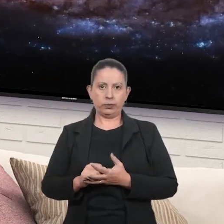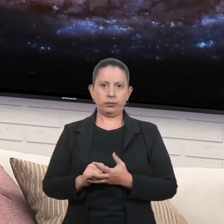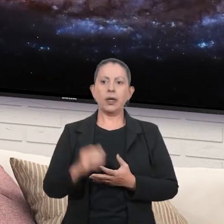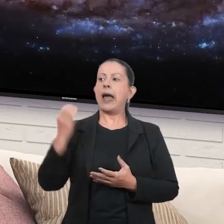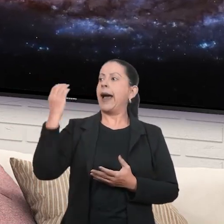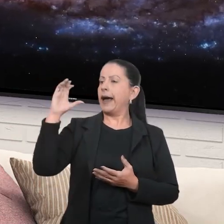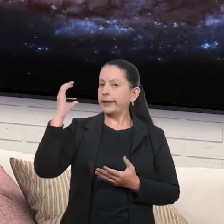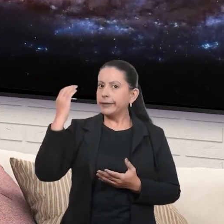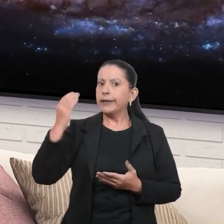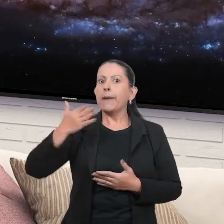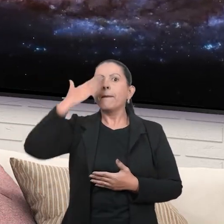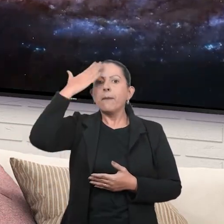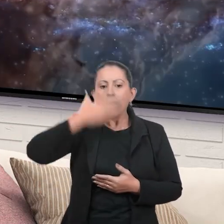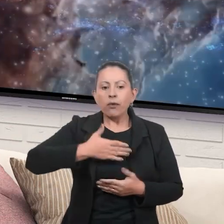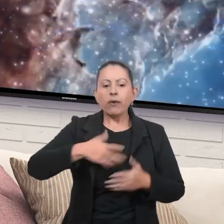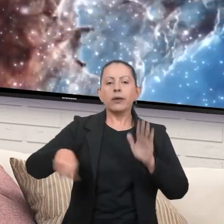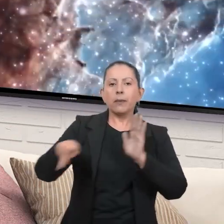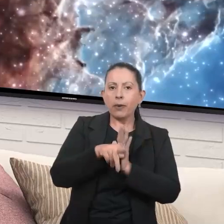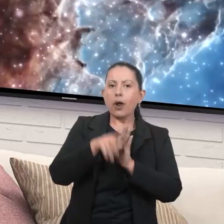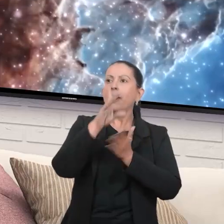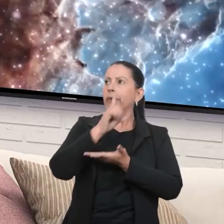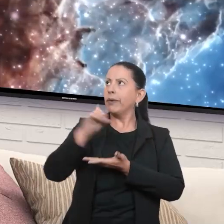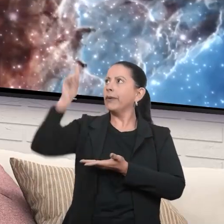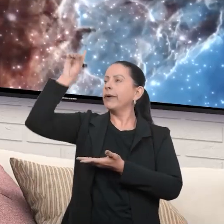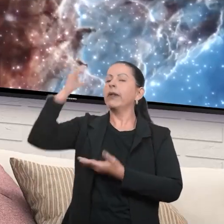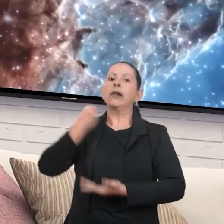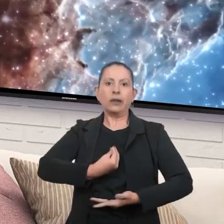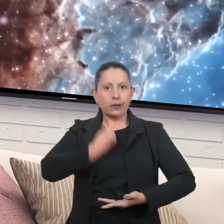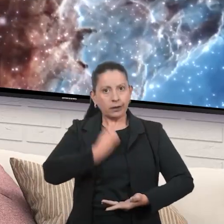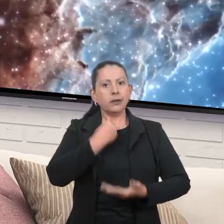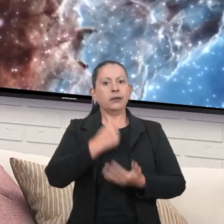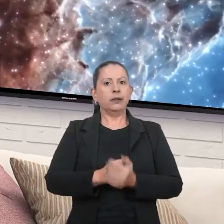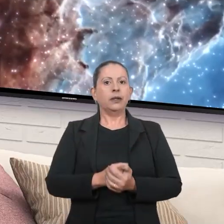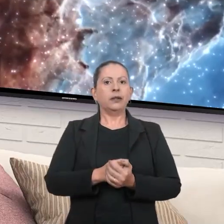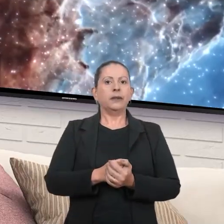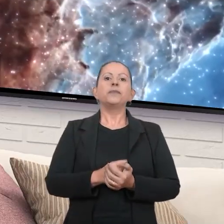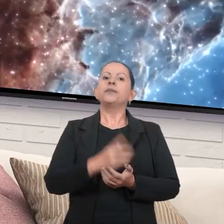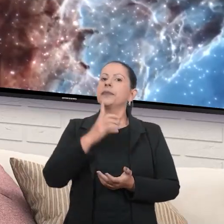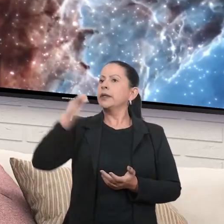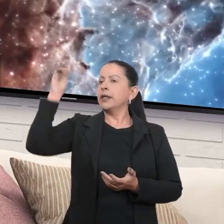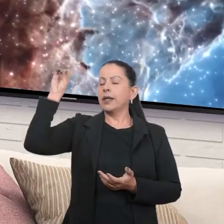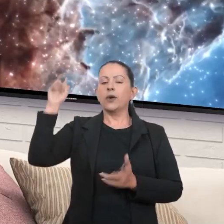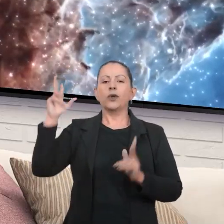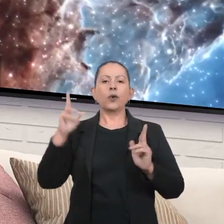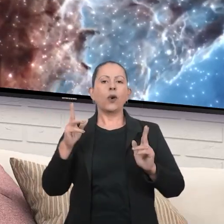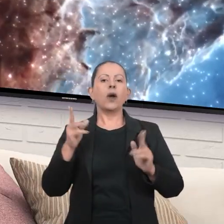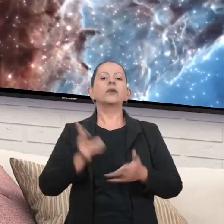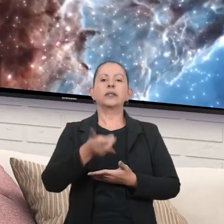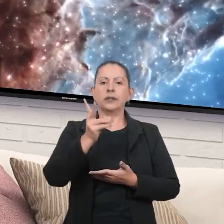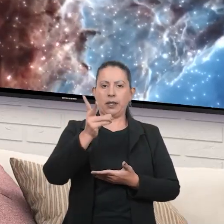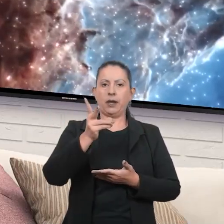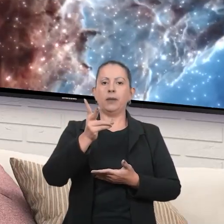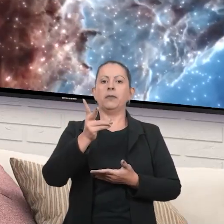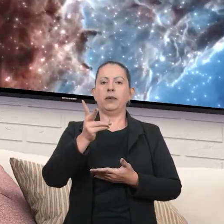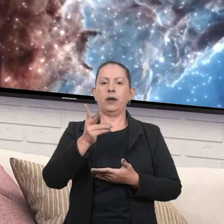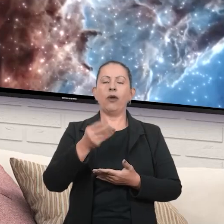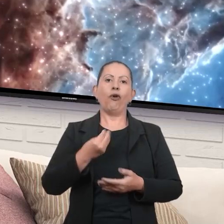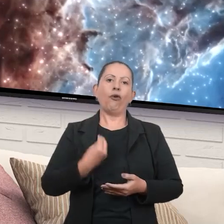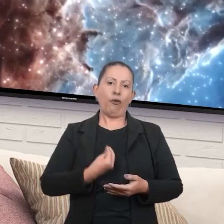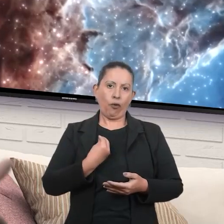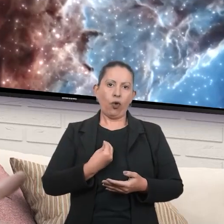existência da divindade. É Deus sendo como sempre foi e sempre será o maior